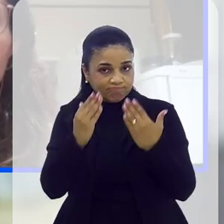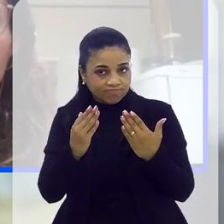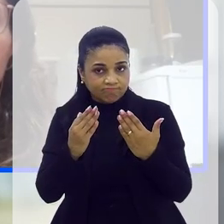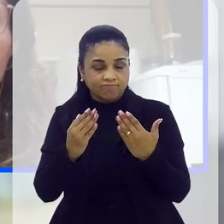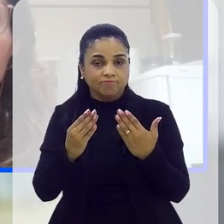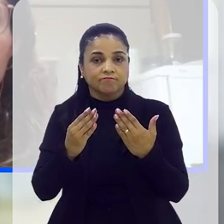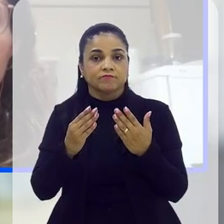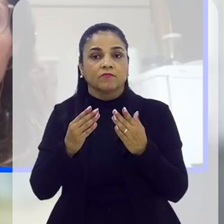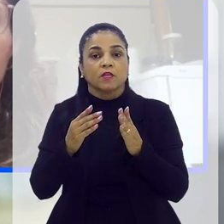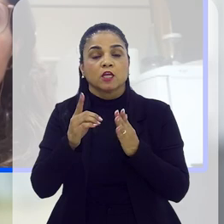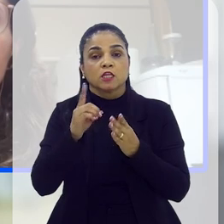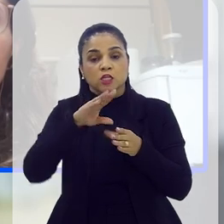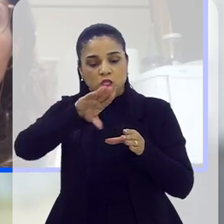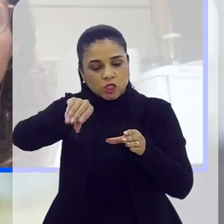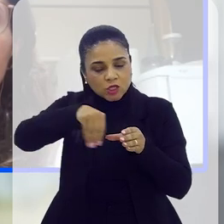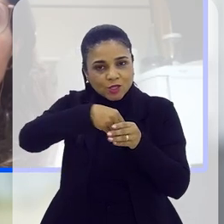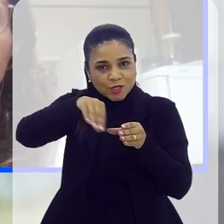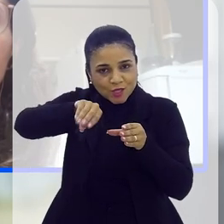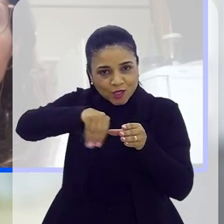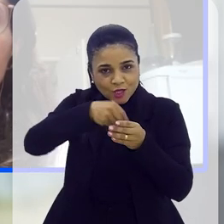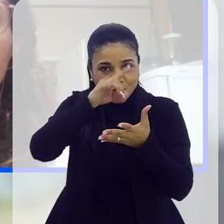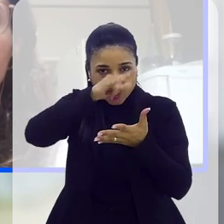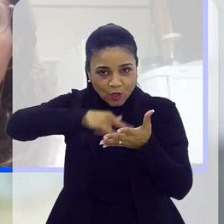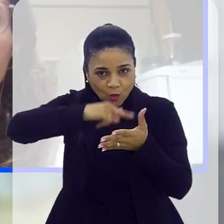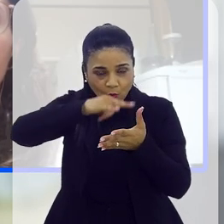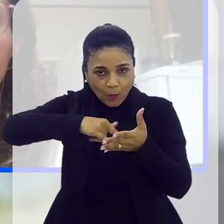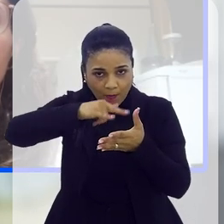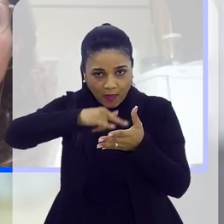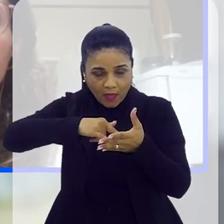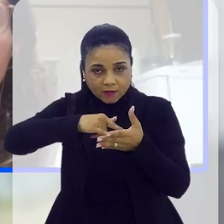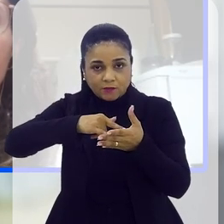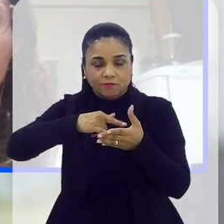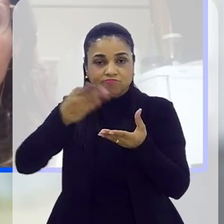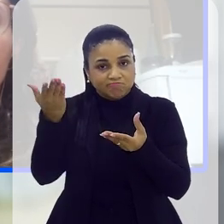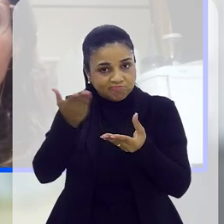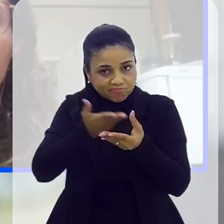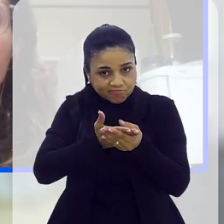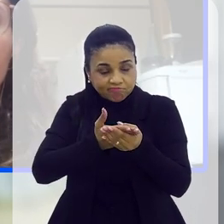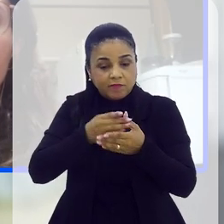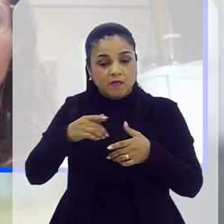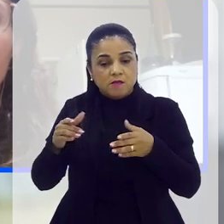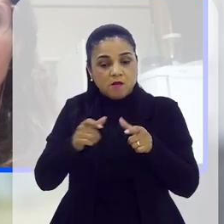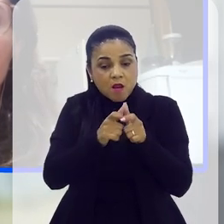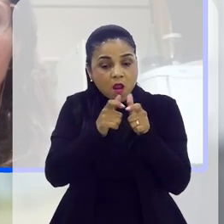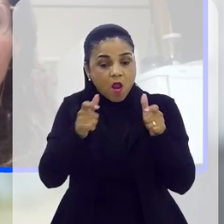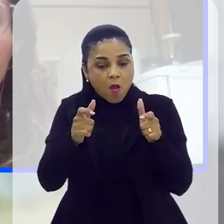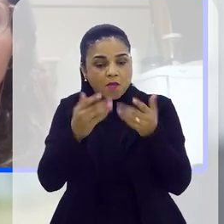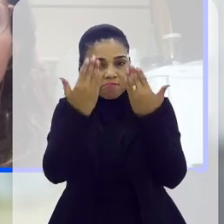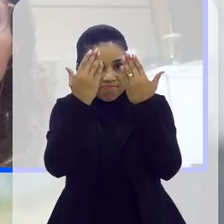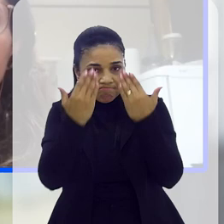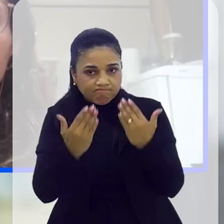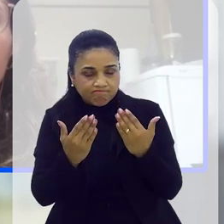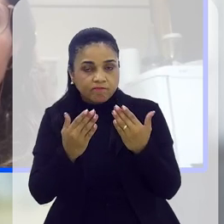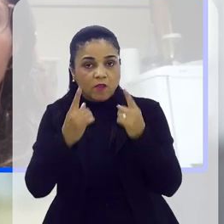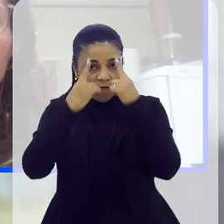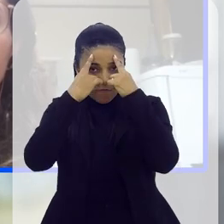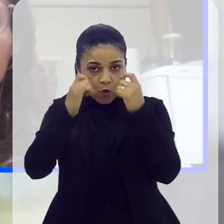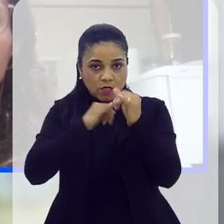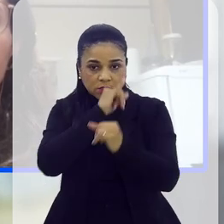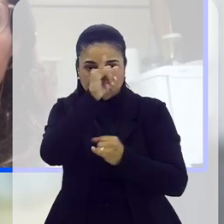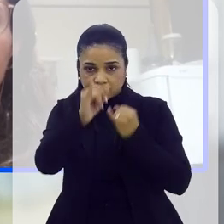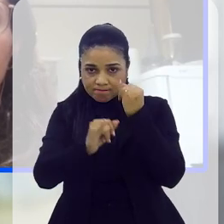trazidas pelo próximo dossiê mulher, nós vamos verificar o aumento da violência cibernética.